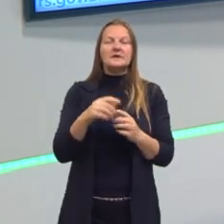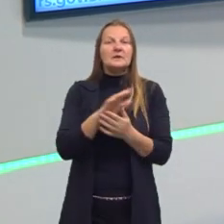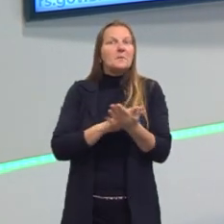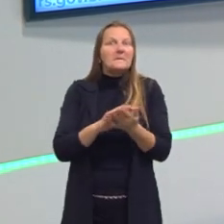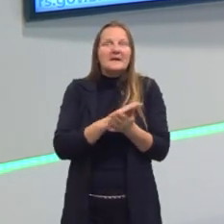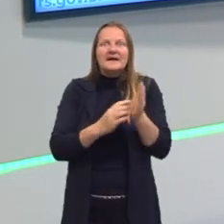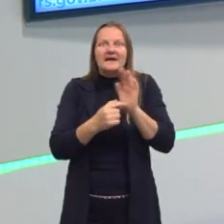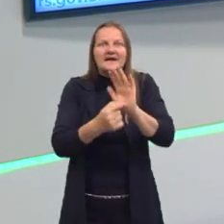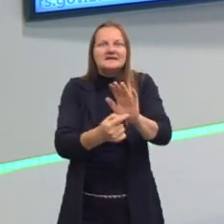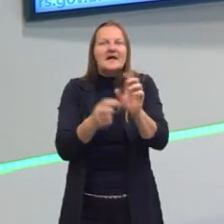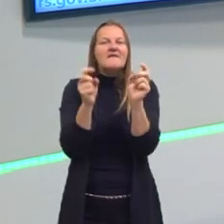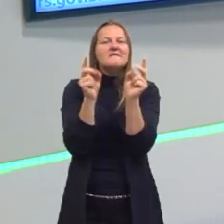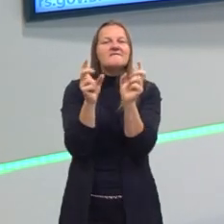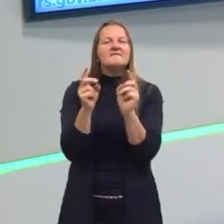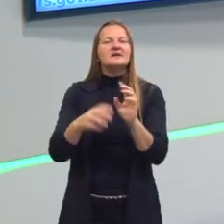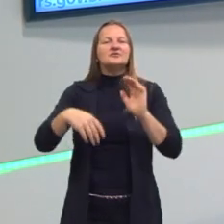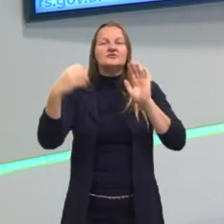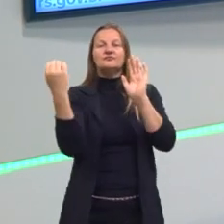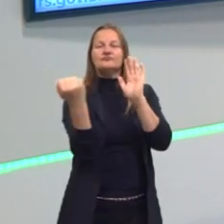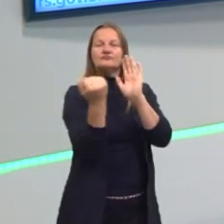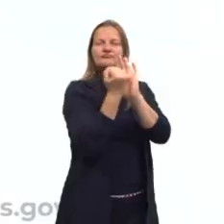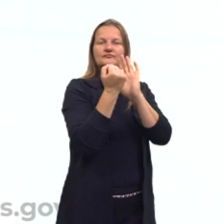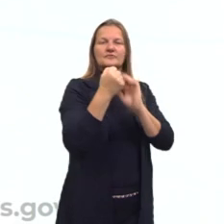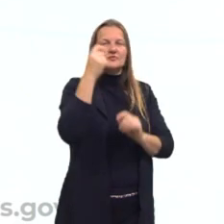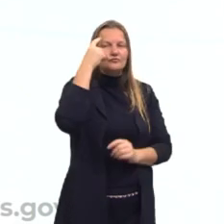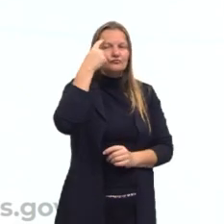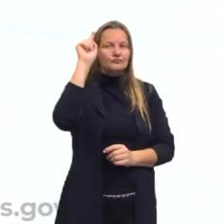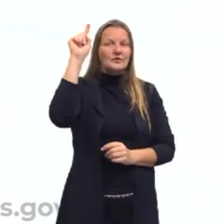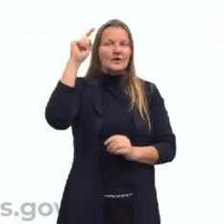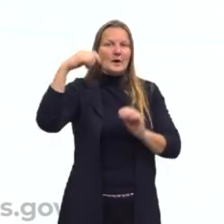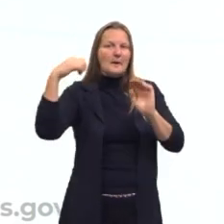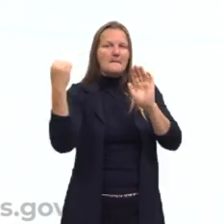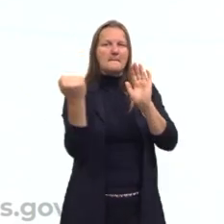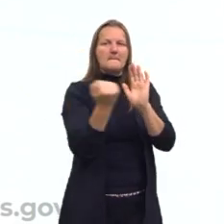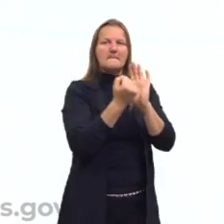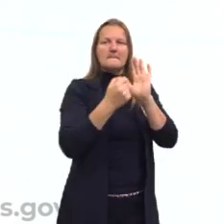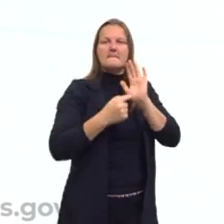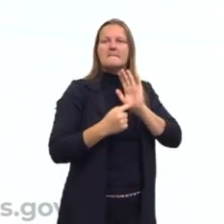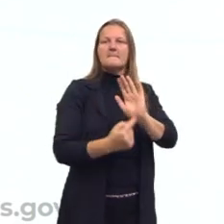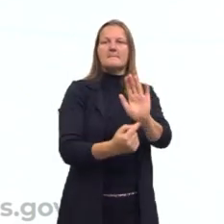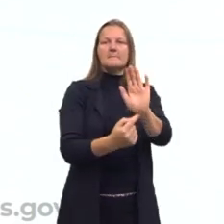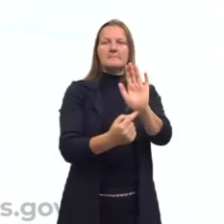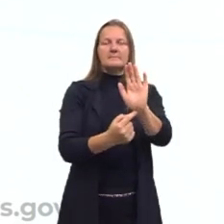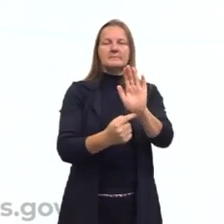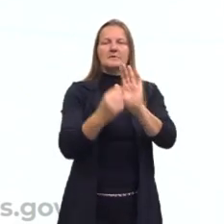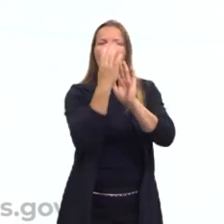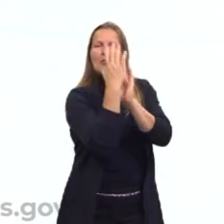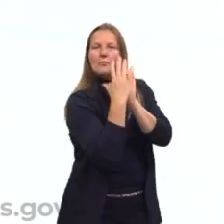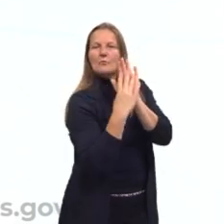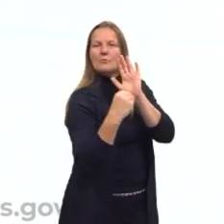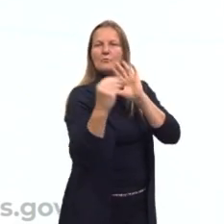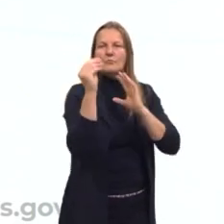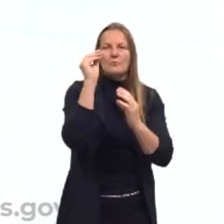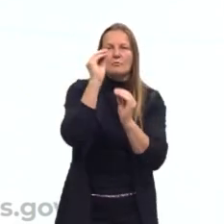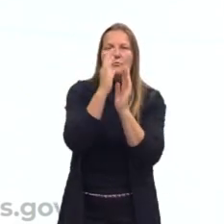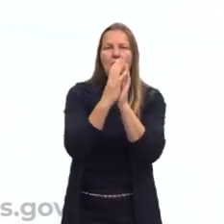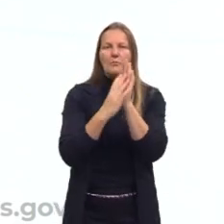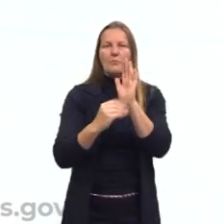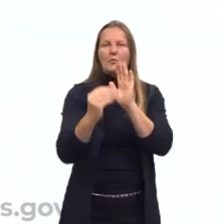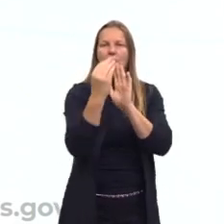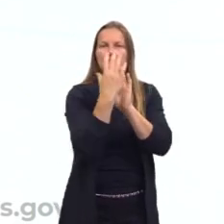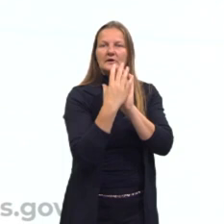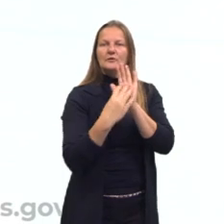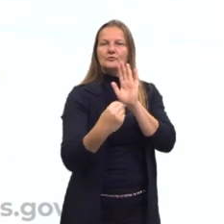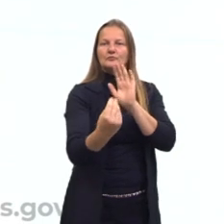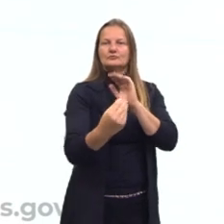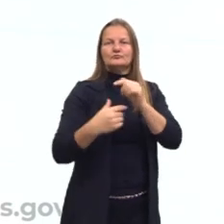tem a venda de uma ideia e, através dessa ideia, a gente acaba querendo comprar o produto,